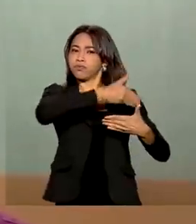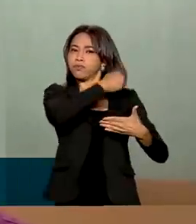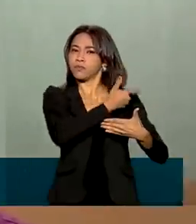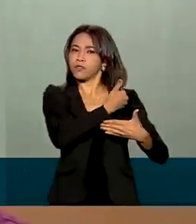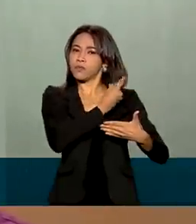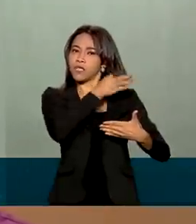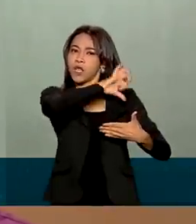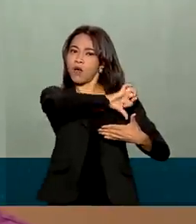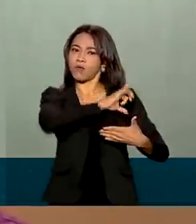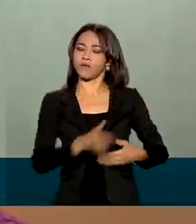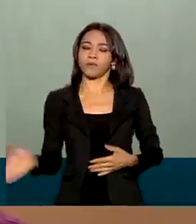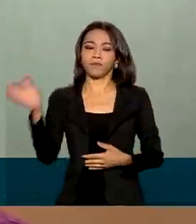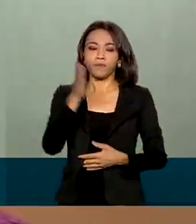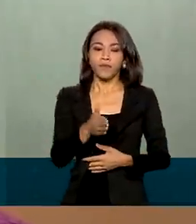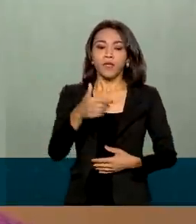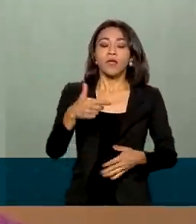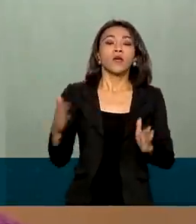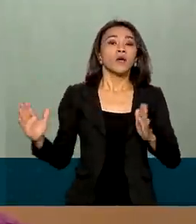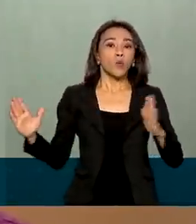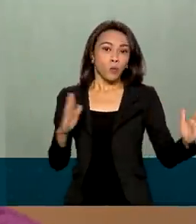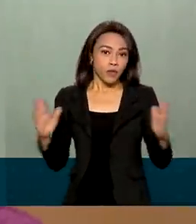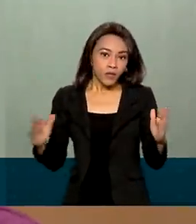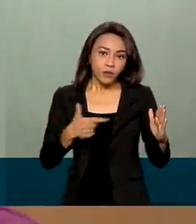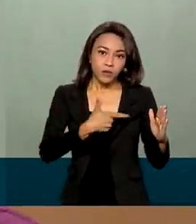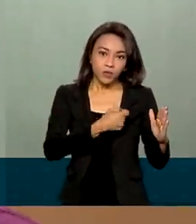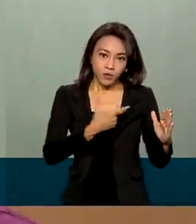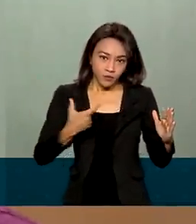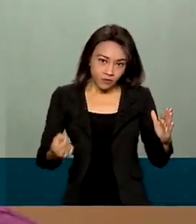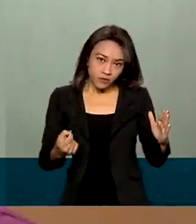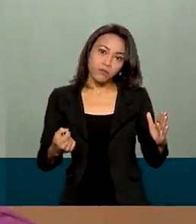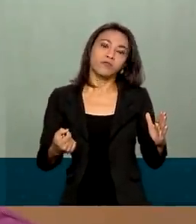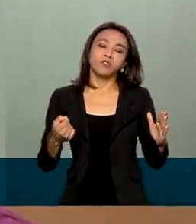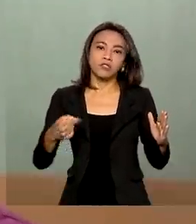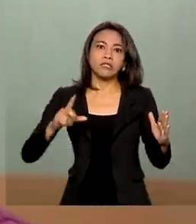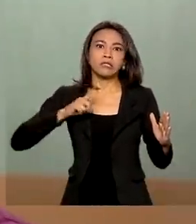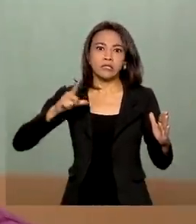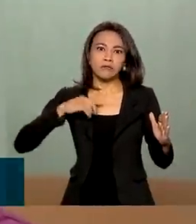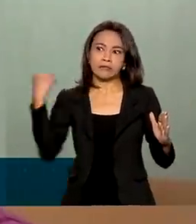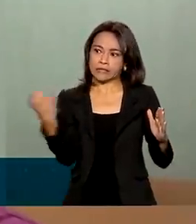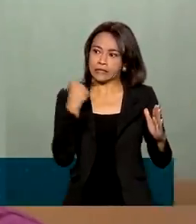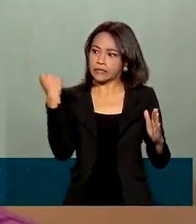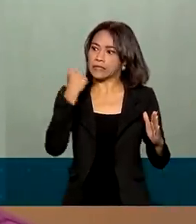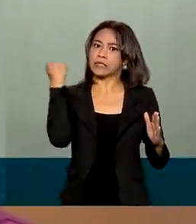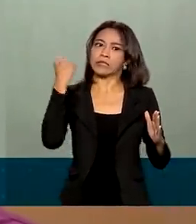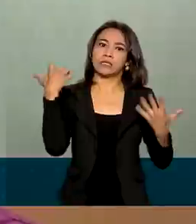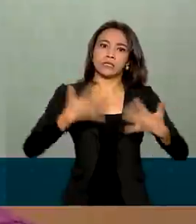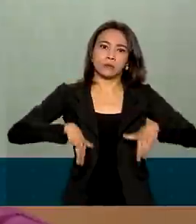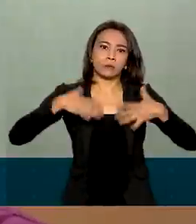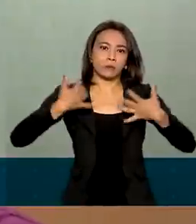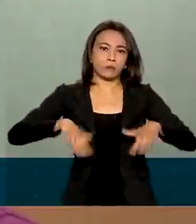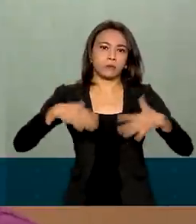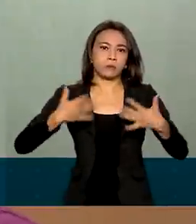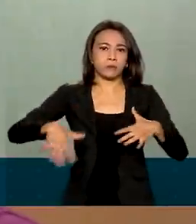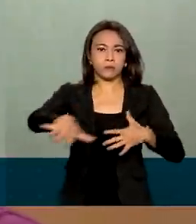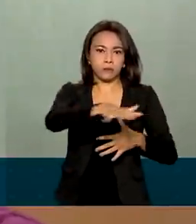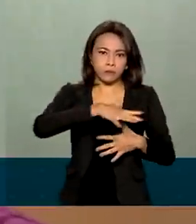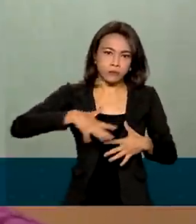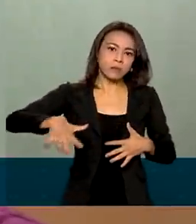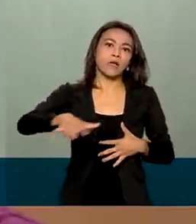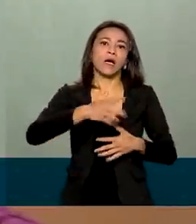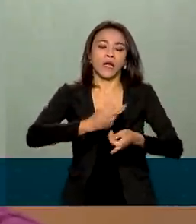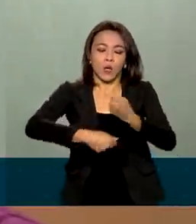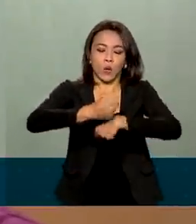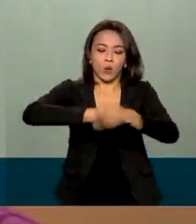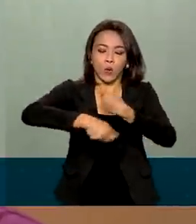pandemia da Covid-19, que trouxe como consequência aí uma crise econômica em escala global, o setor agropecuário